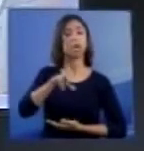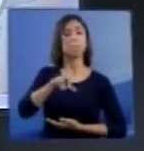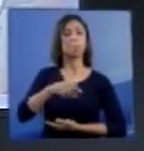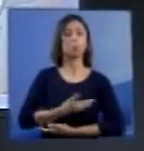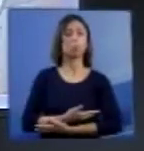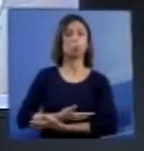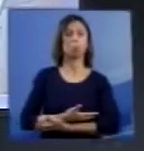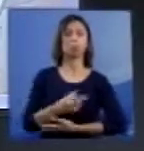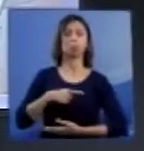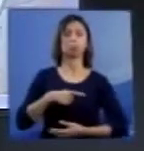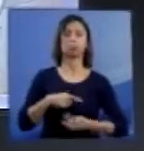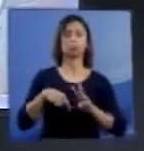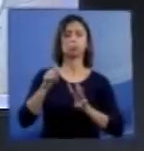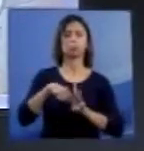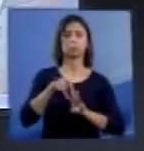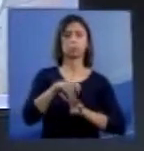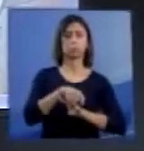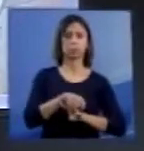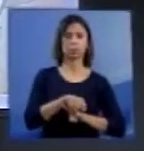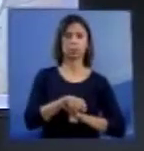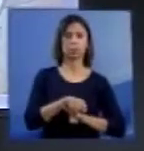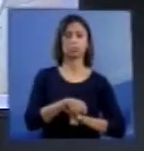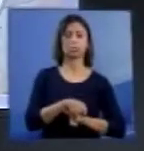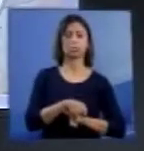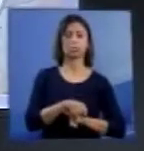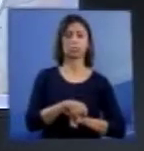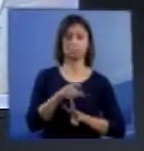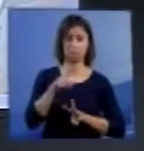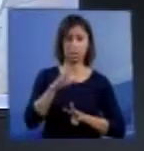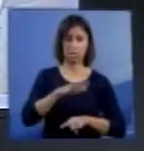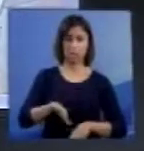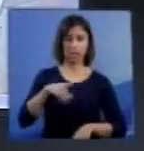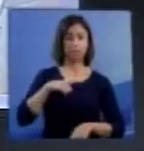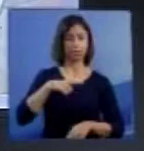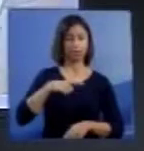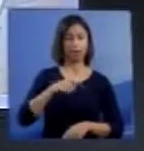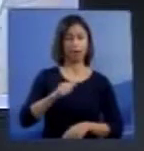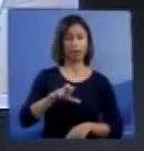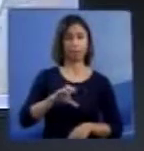com três meses. Uma criança com anencefalia, com três meses de idade.